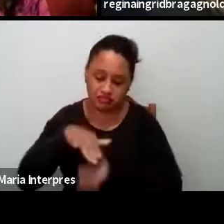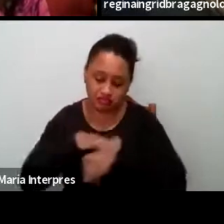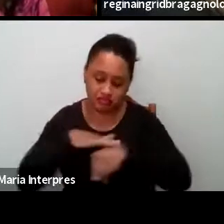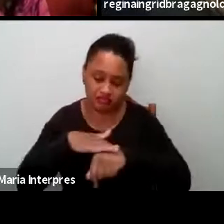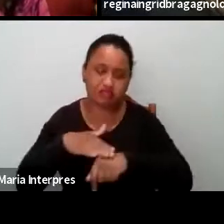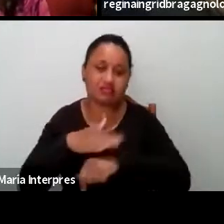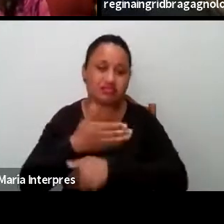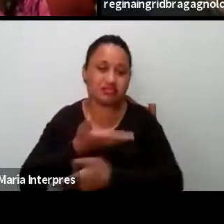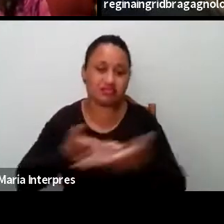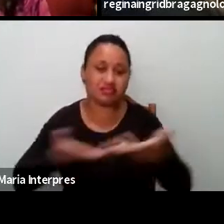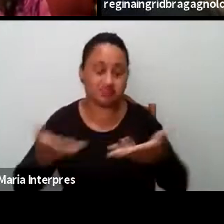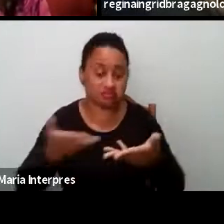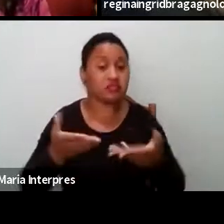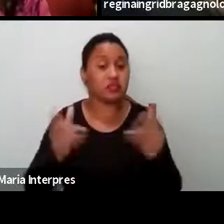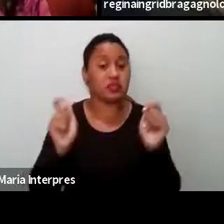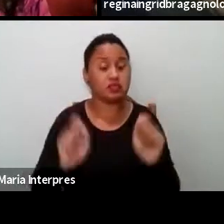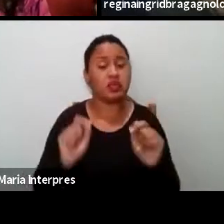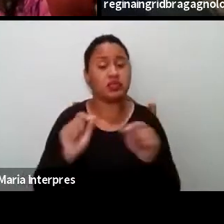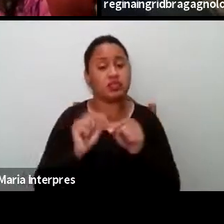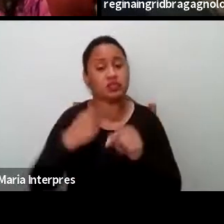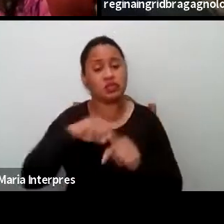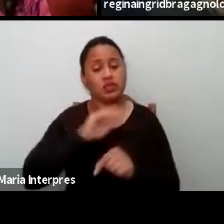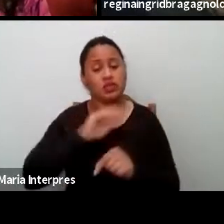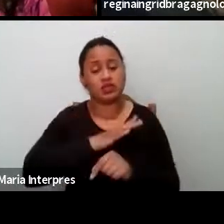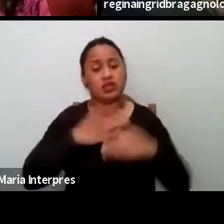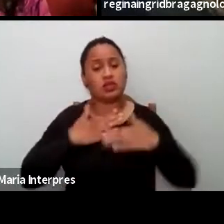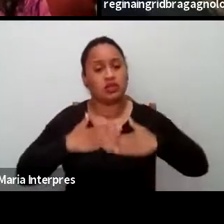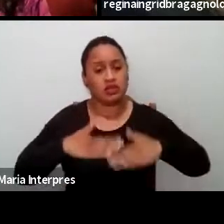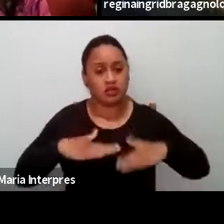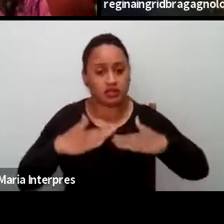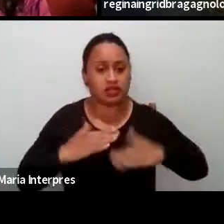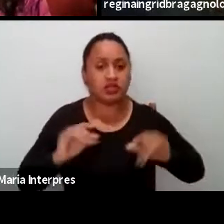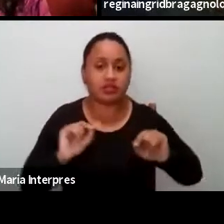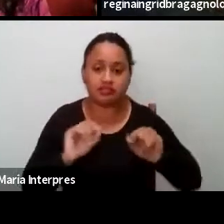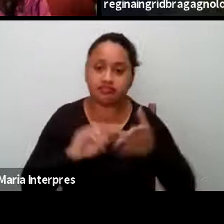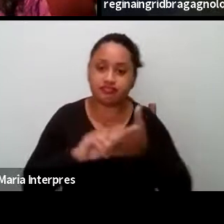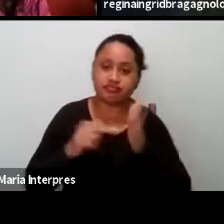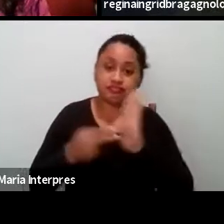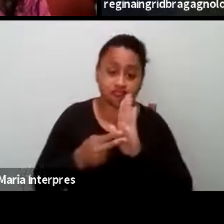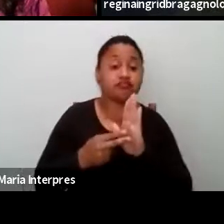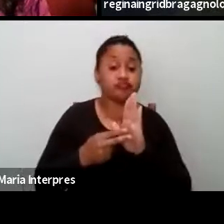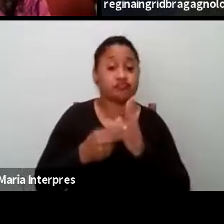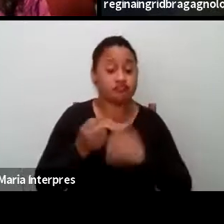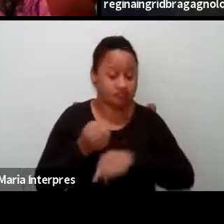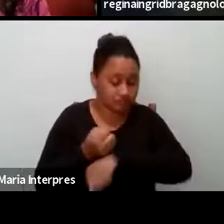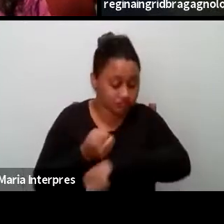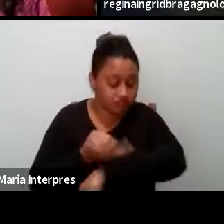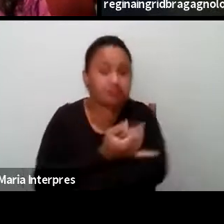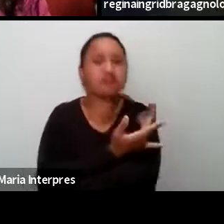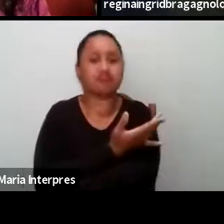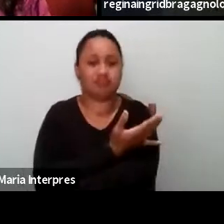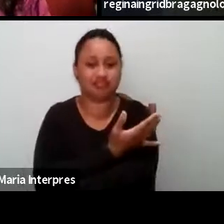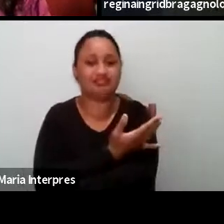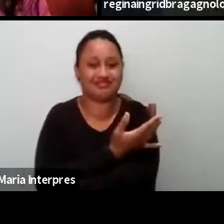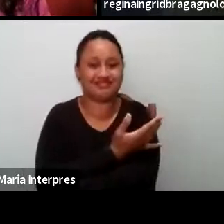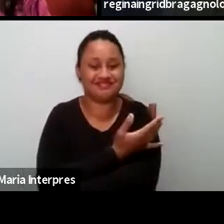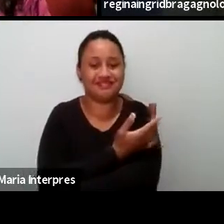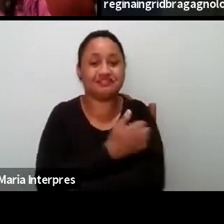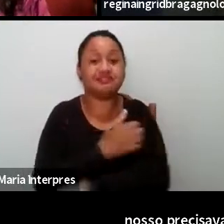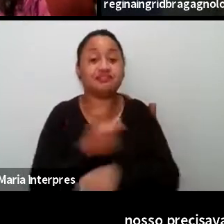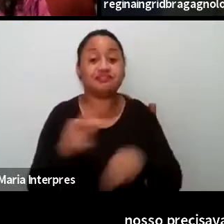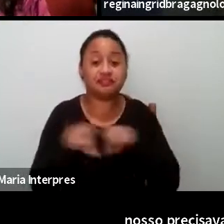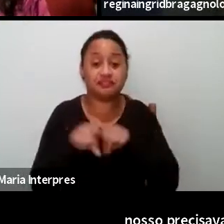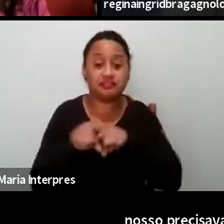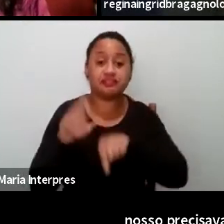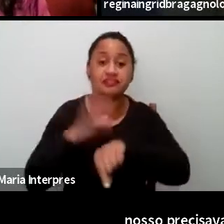e que pode acalentar o nosso coração também, no sentido de, as nossas emoções, sentido de que também é momento